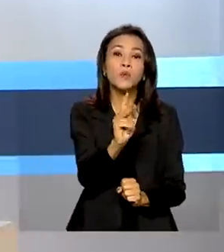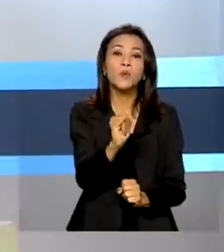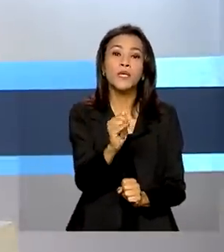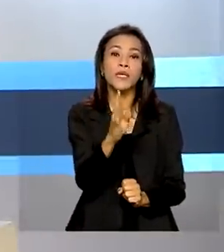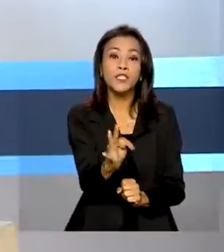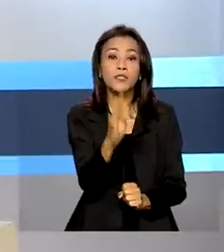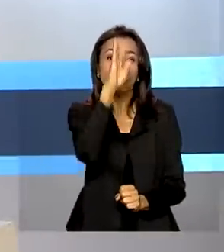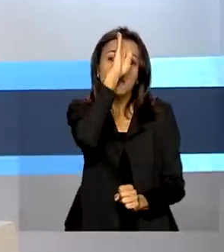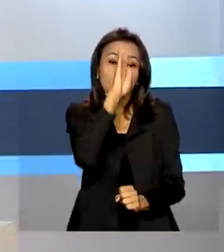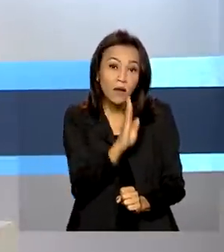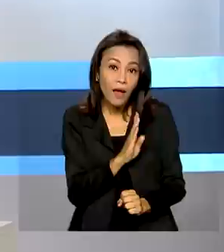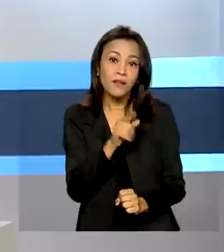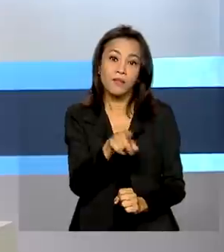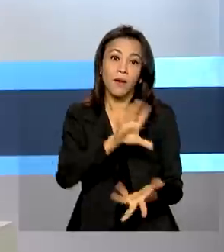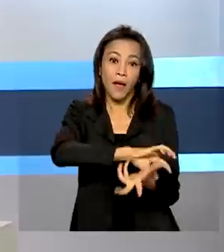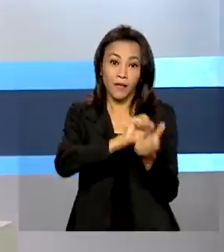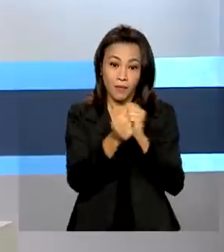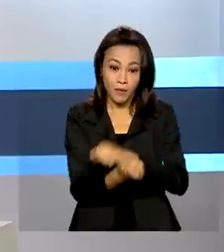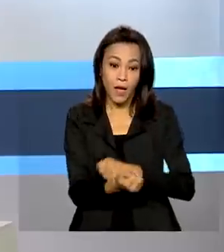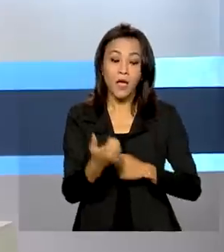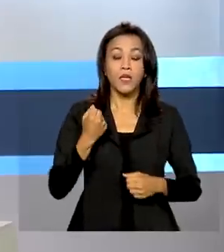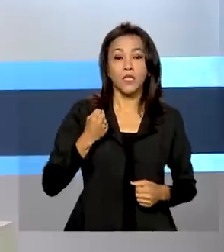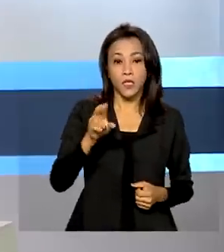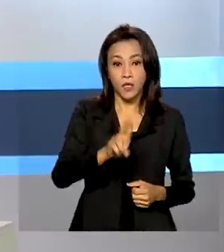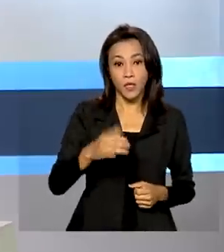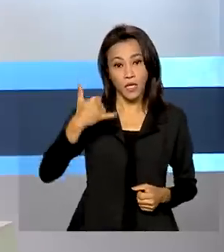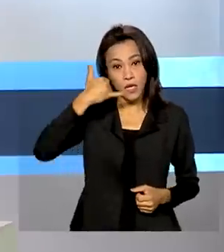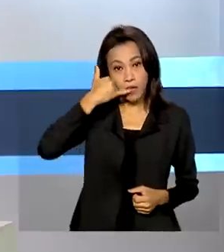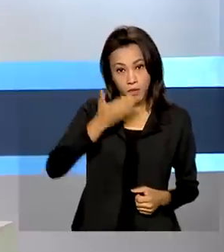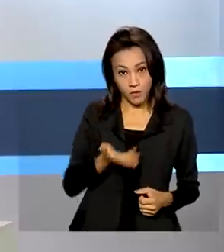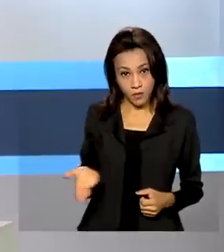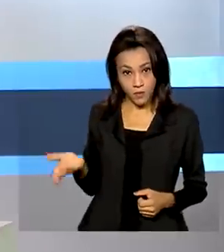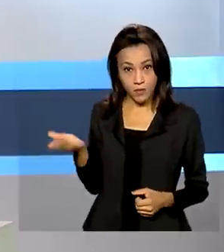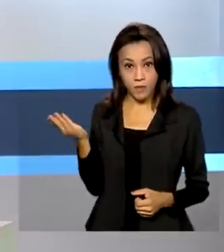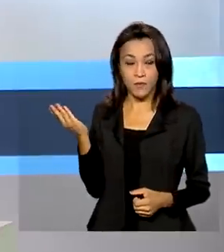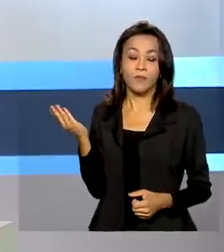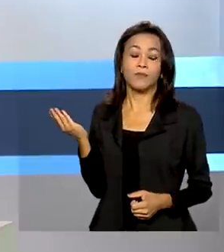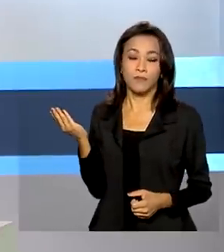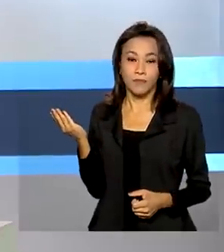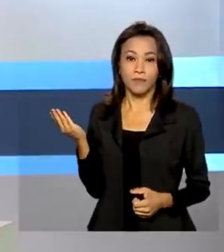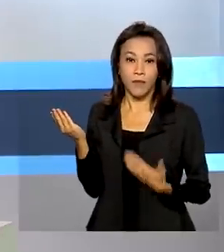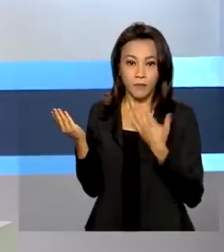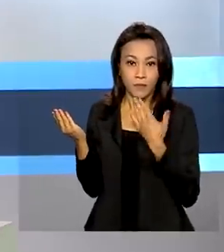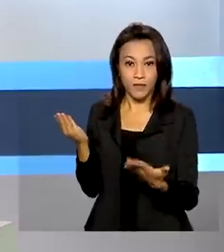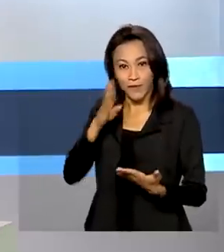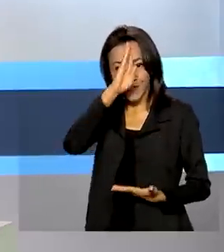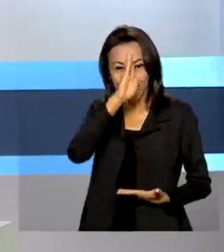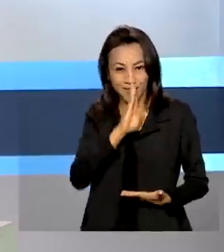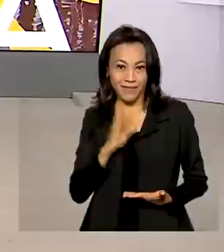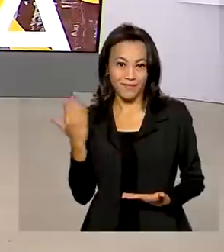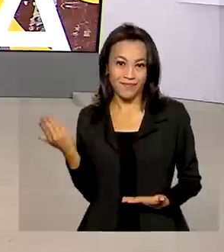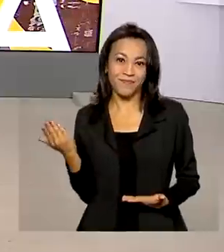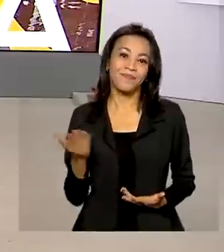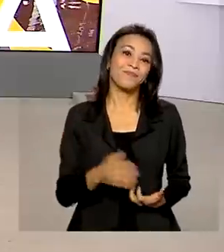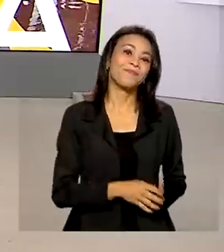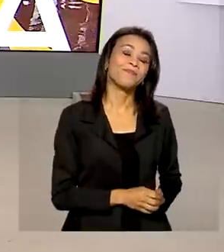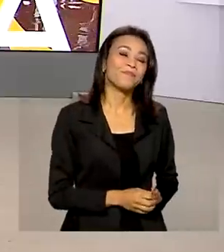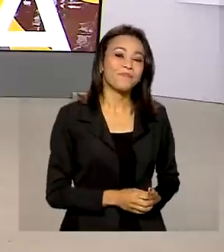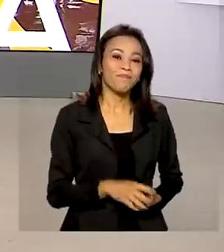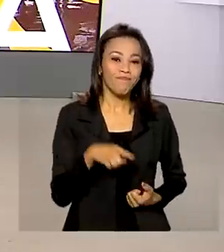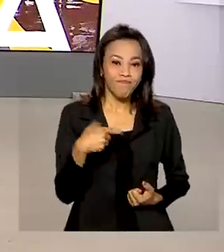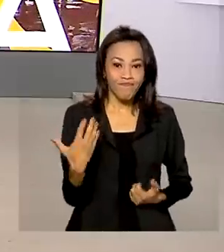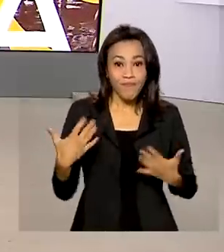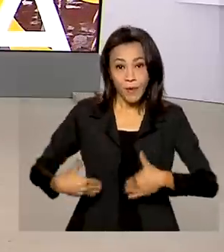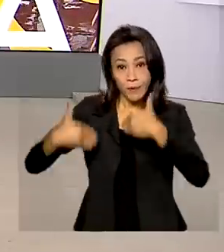equipamento no telefone 0800-729-2404. O